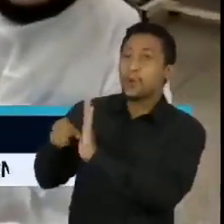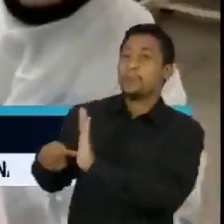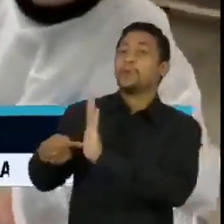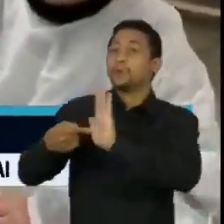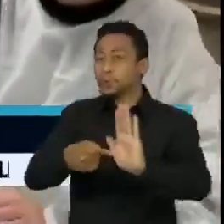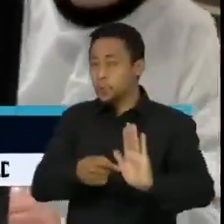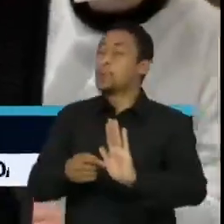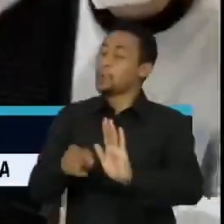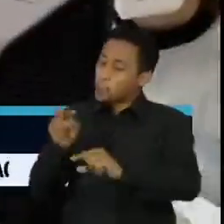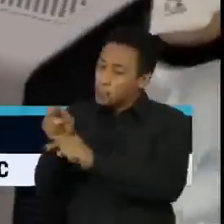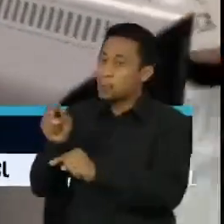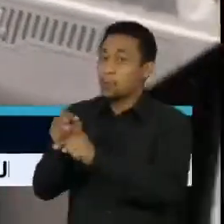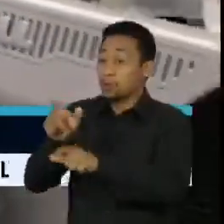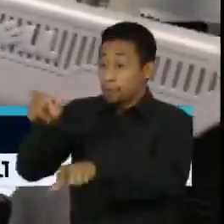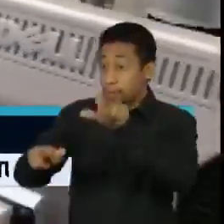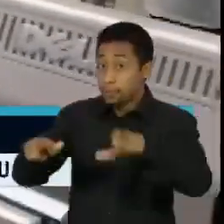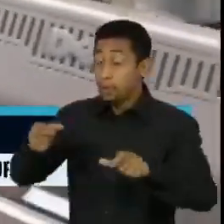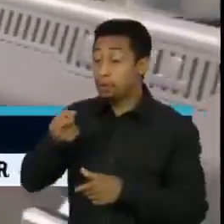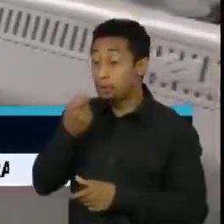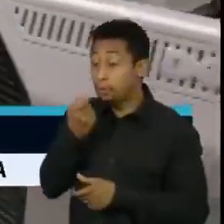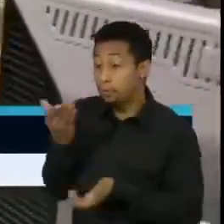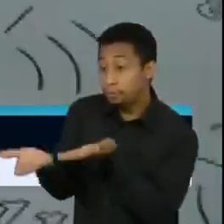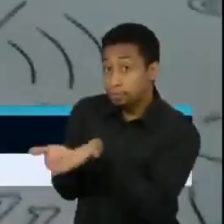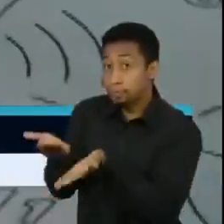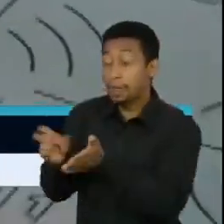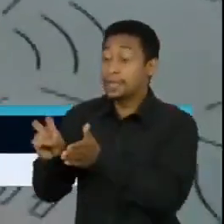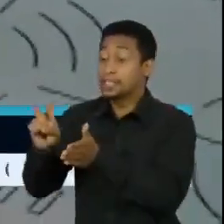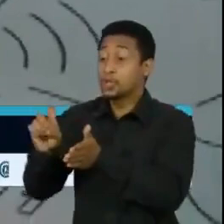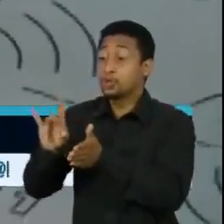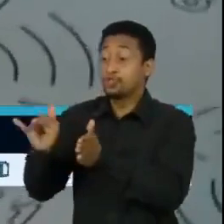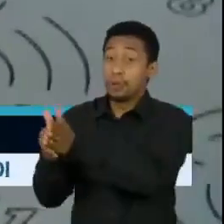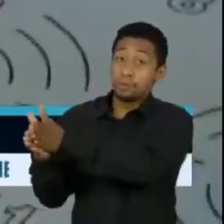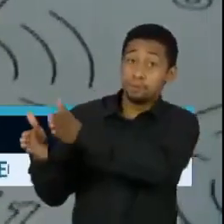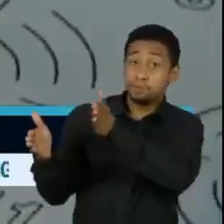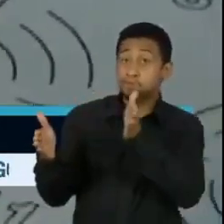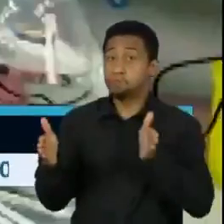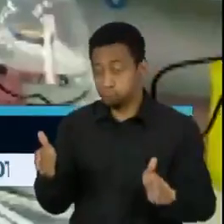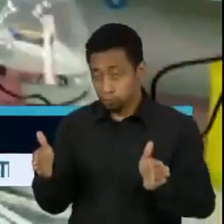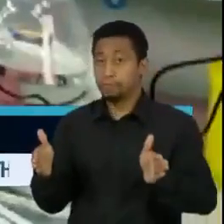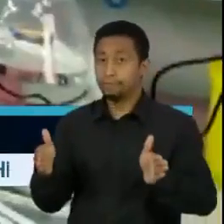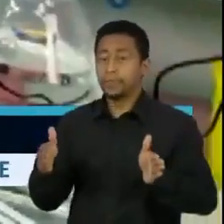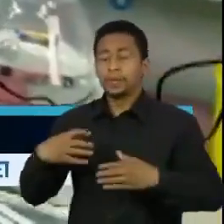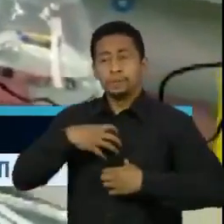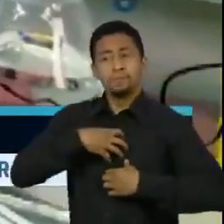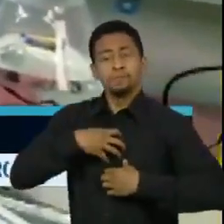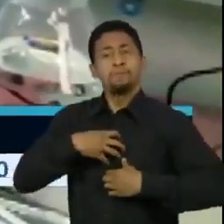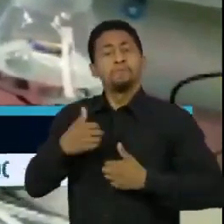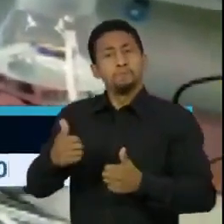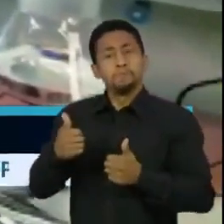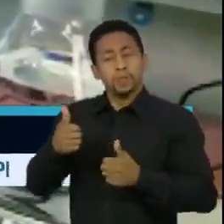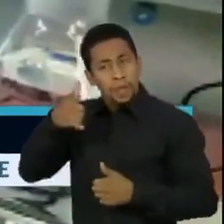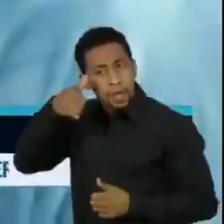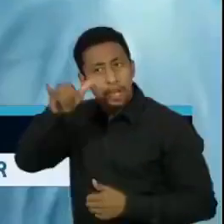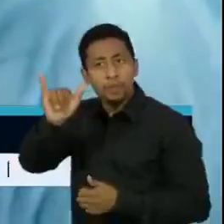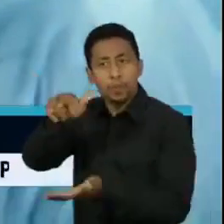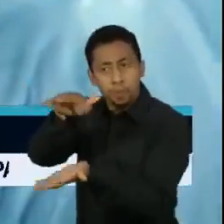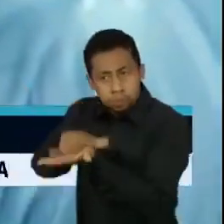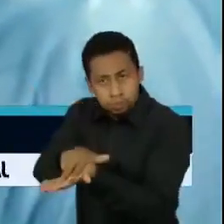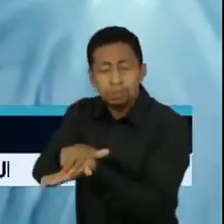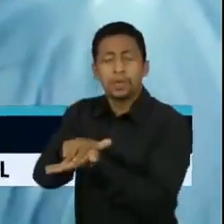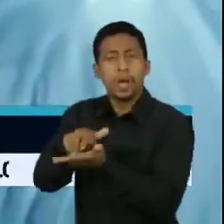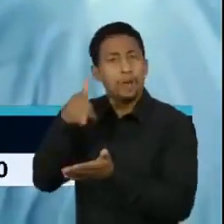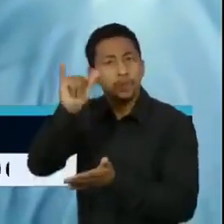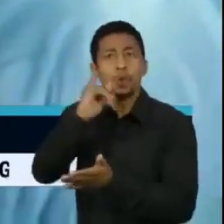moderada. Os pacientes que receberam medicamento em até 5 dias após o início dos sintomas tiveram a taxa de hospitalização em mortes